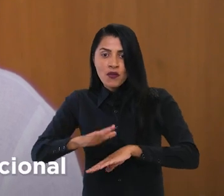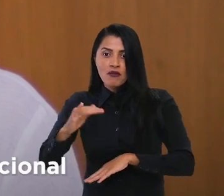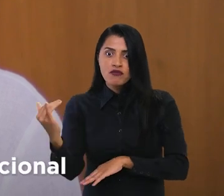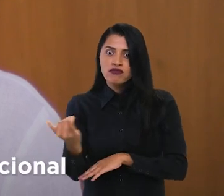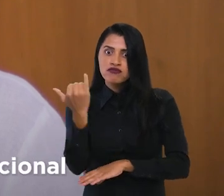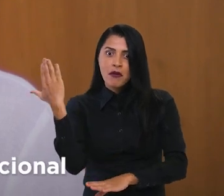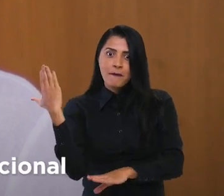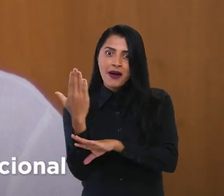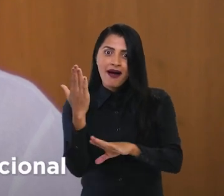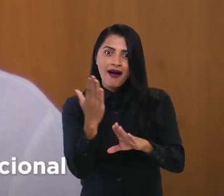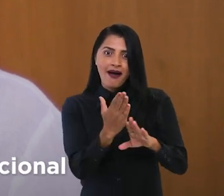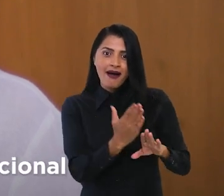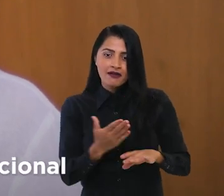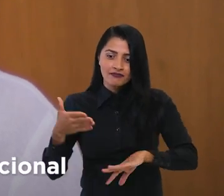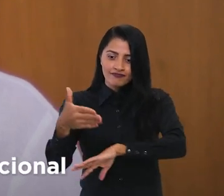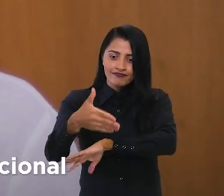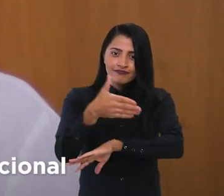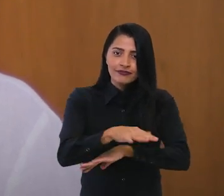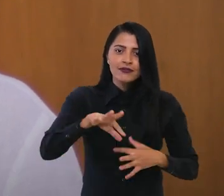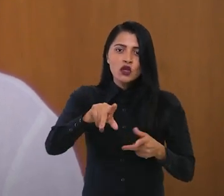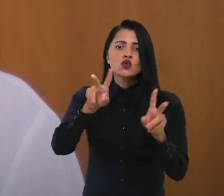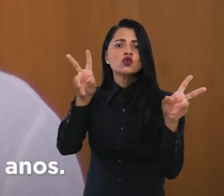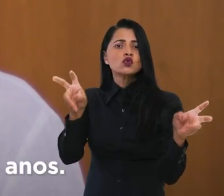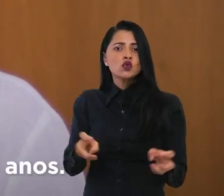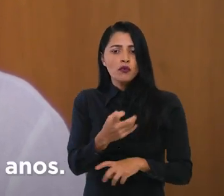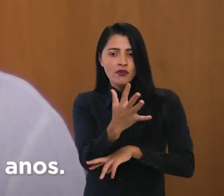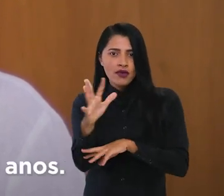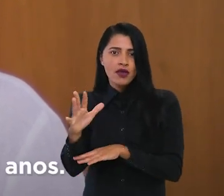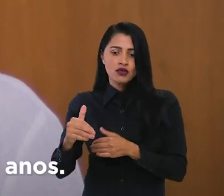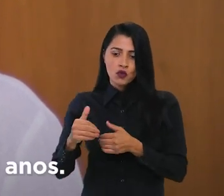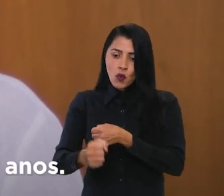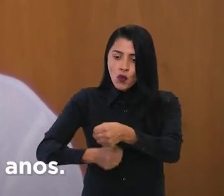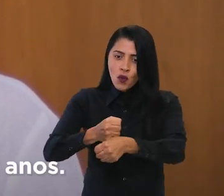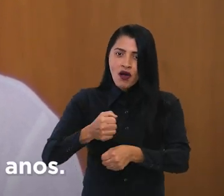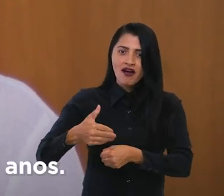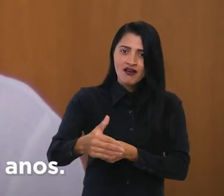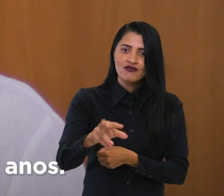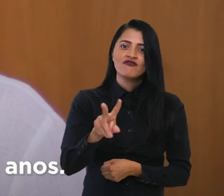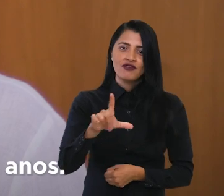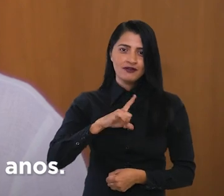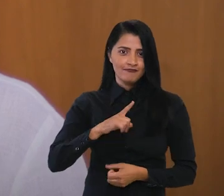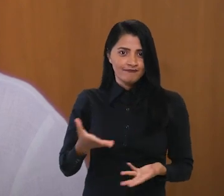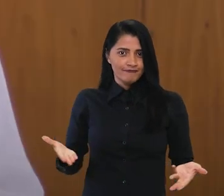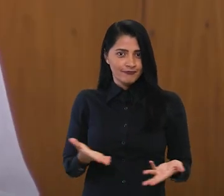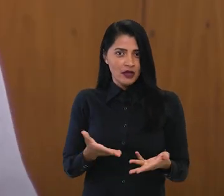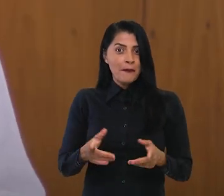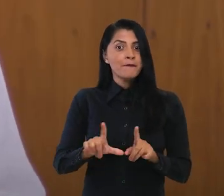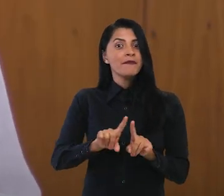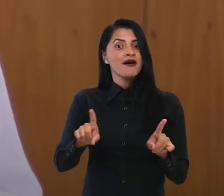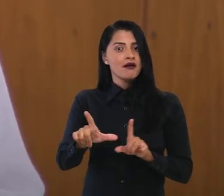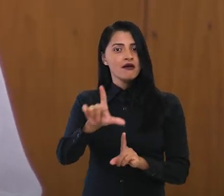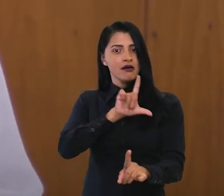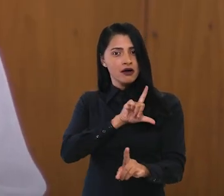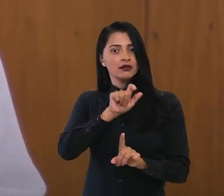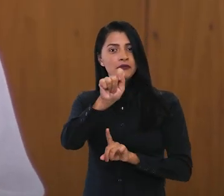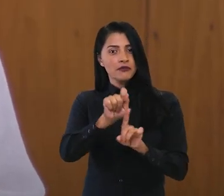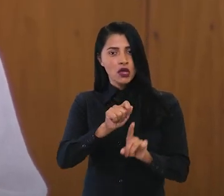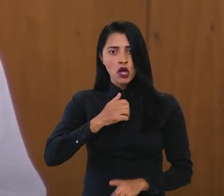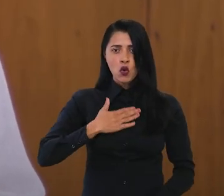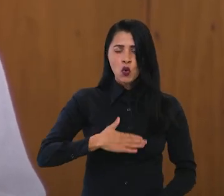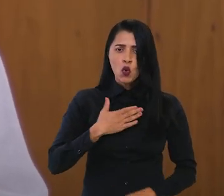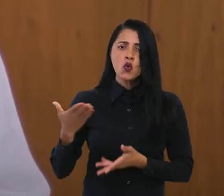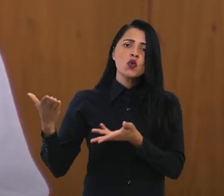Clima, o mais importante encontro internacional sobre meio ambiente dos próximos anos. Antes disso, em